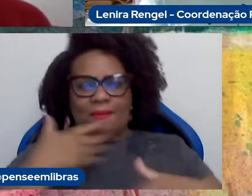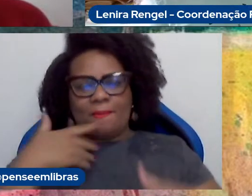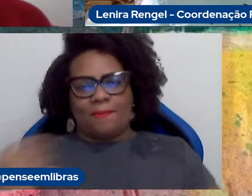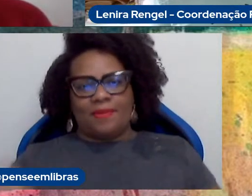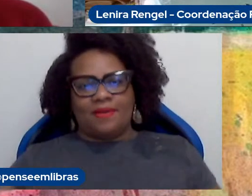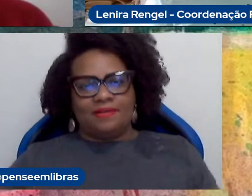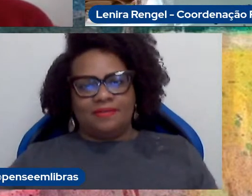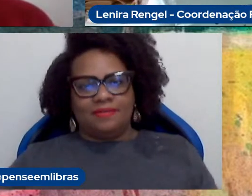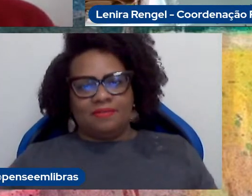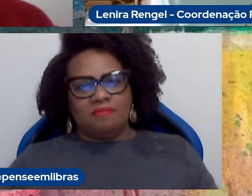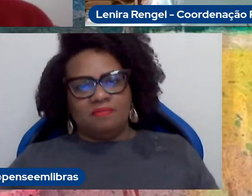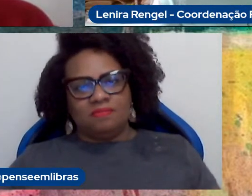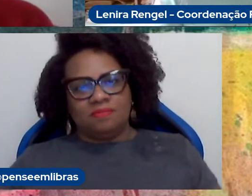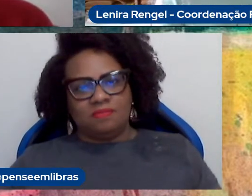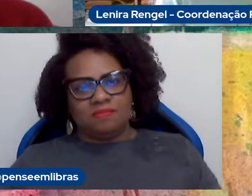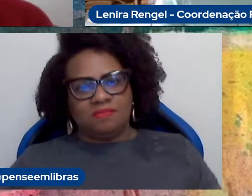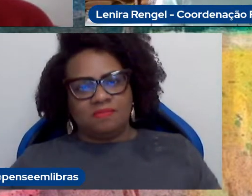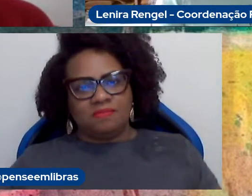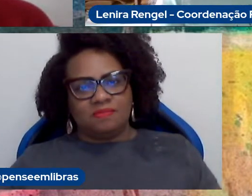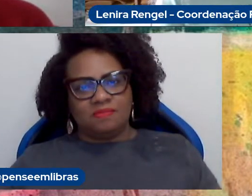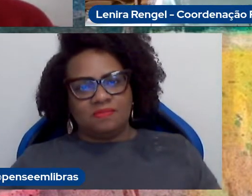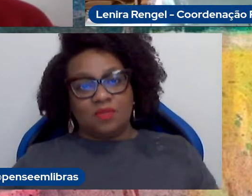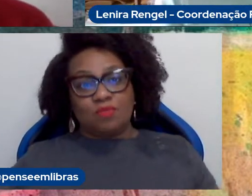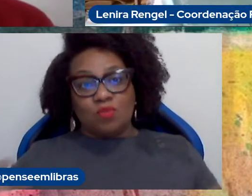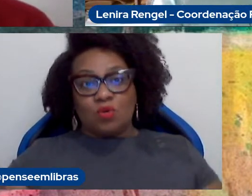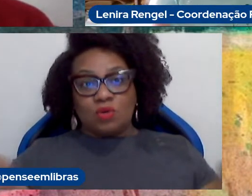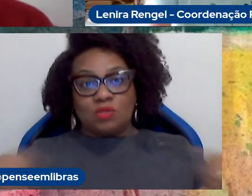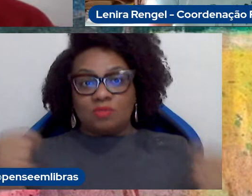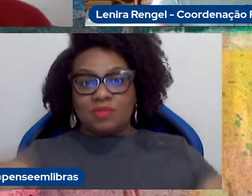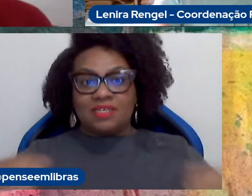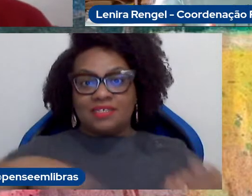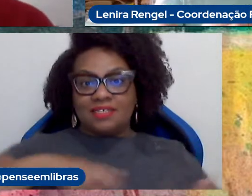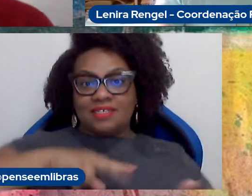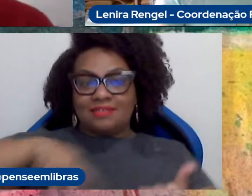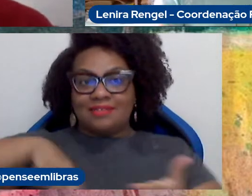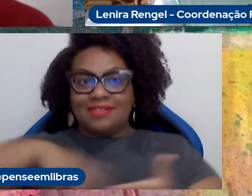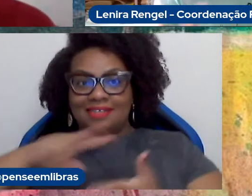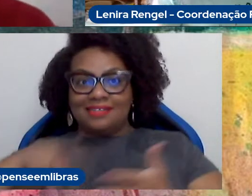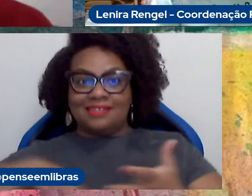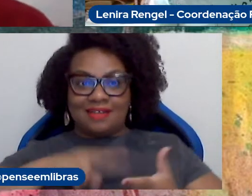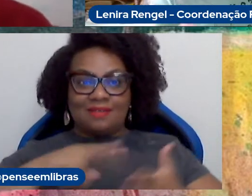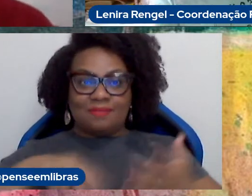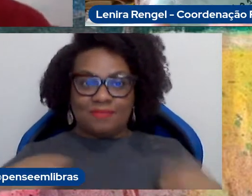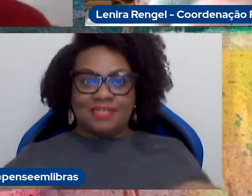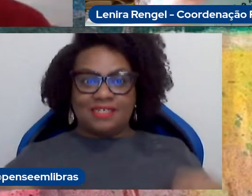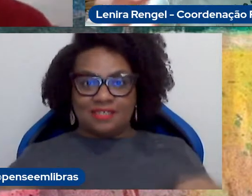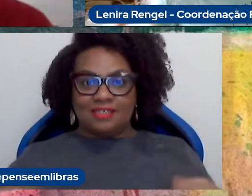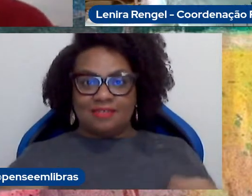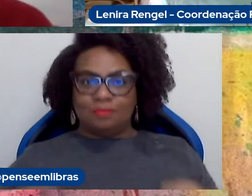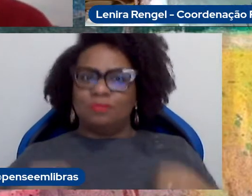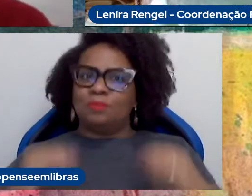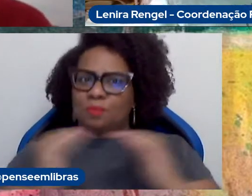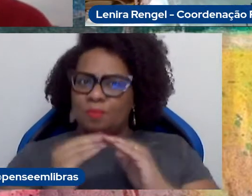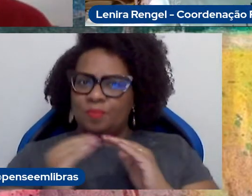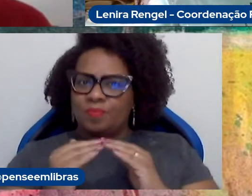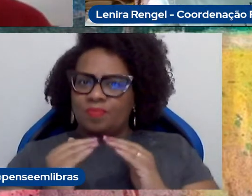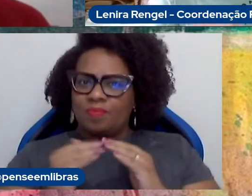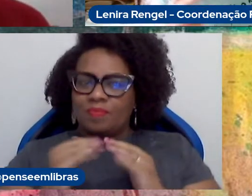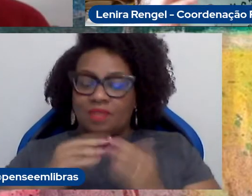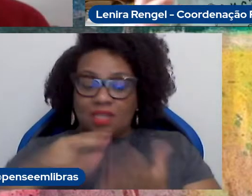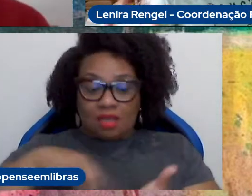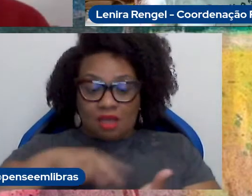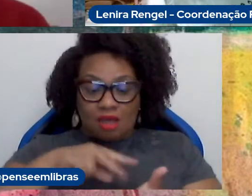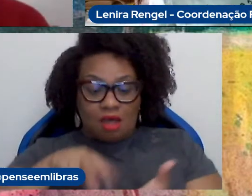comentário aqui que os músicos precisam dançar, né? E eu, completando aqui, eu também penso que é o dançar,